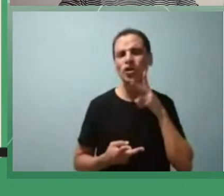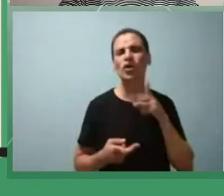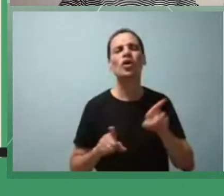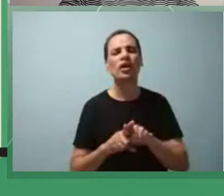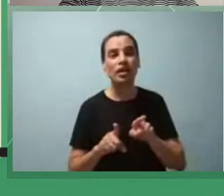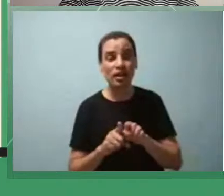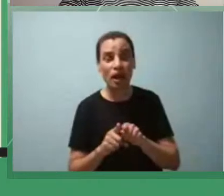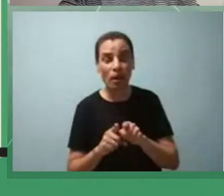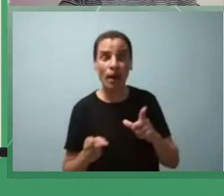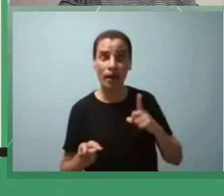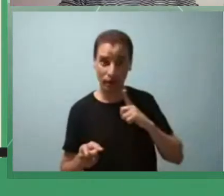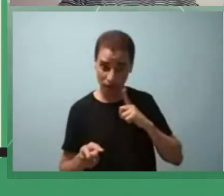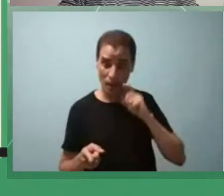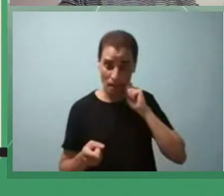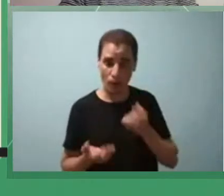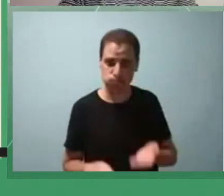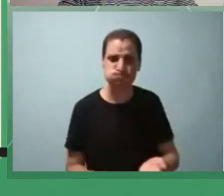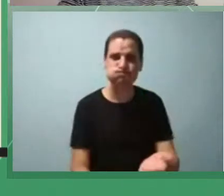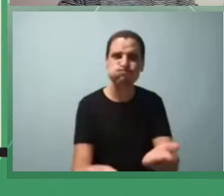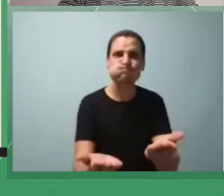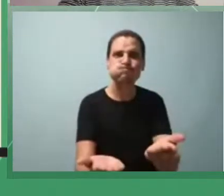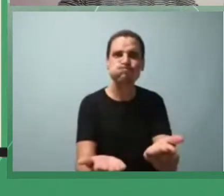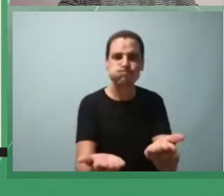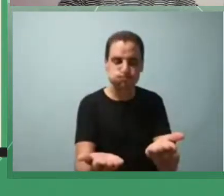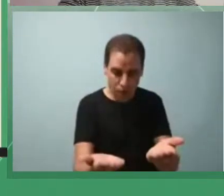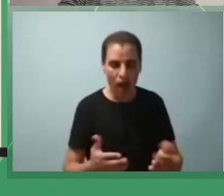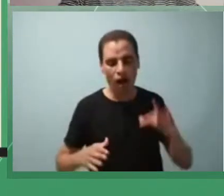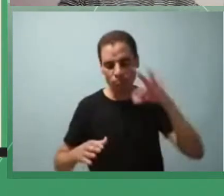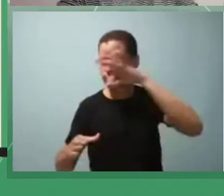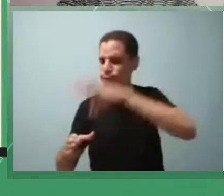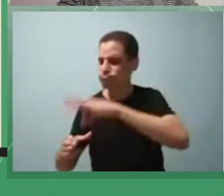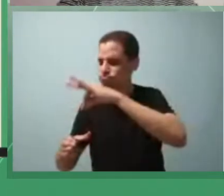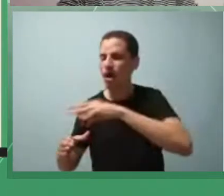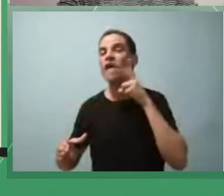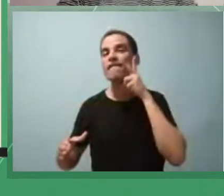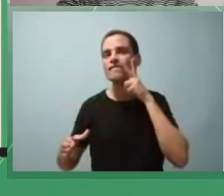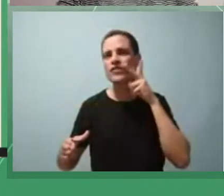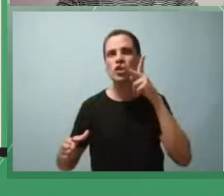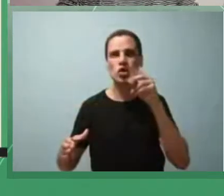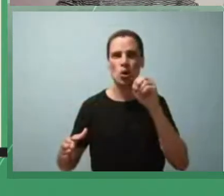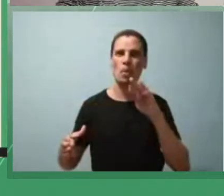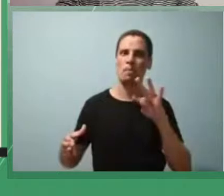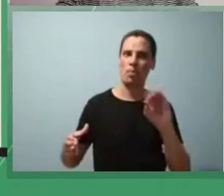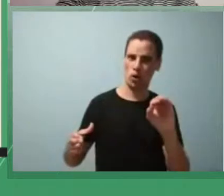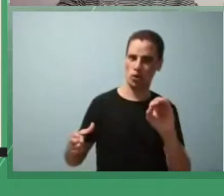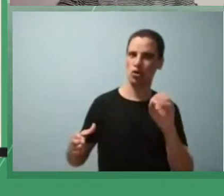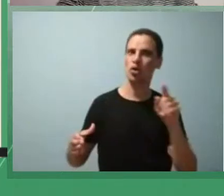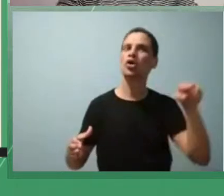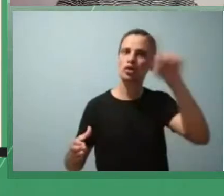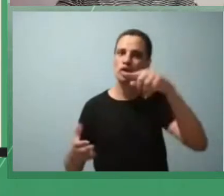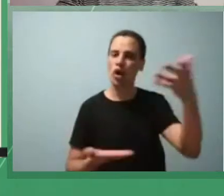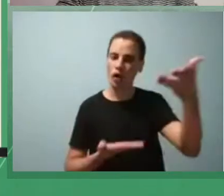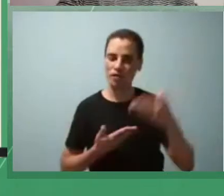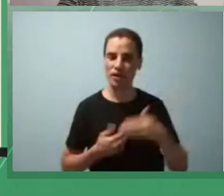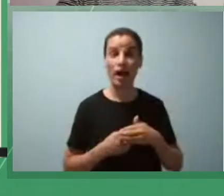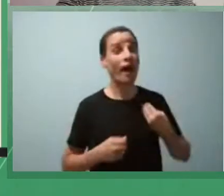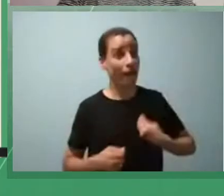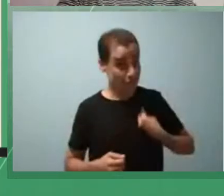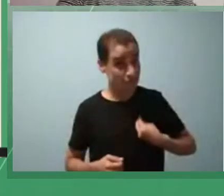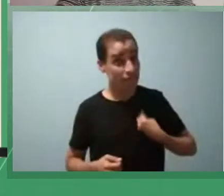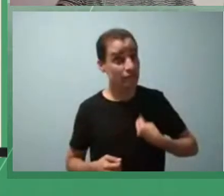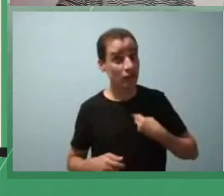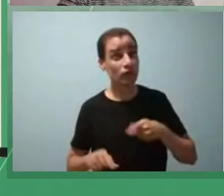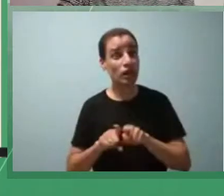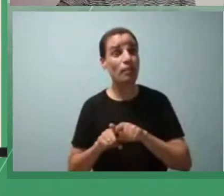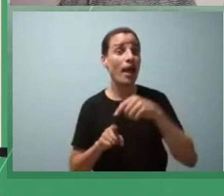forno para ser mergulhado no vinho do porto pelos convidados para complementar os vivos levavam para casa o